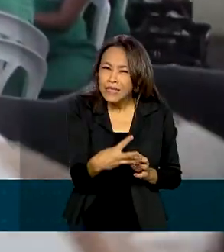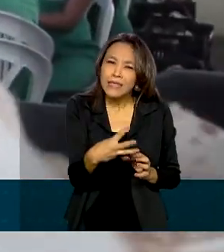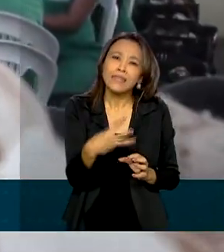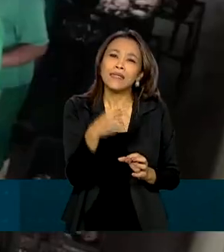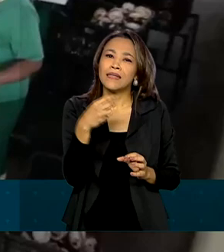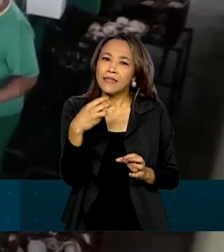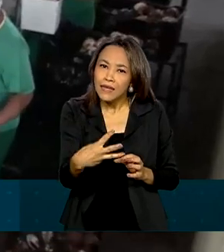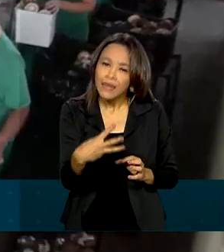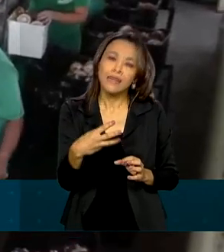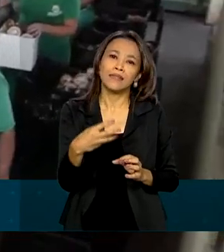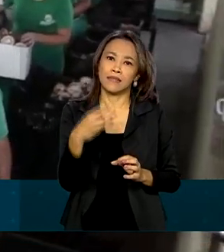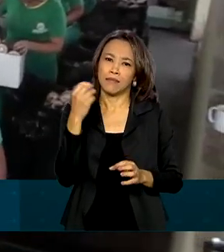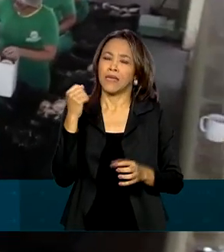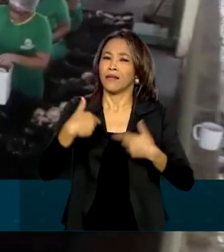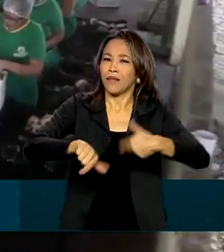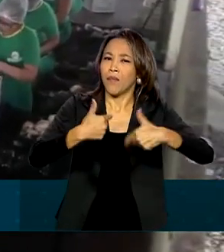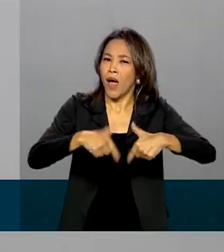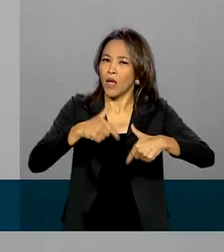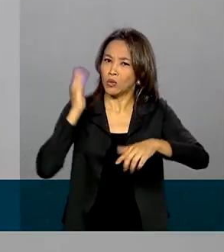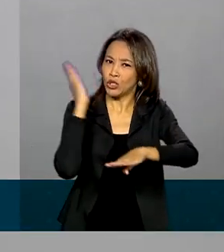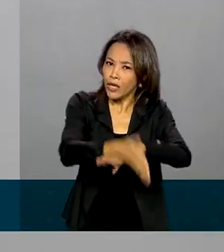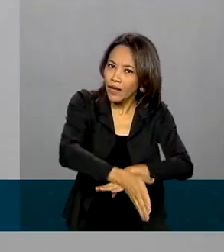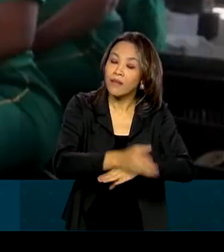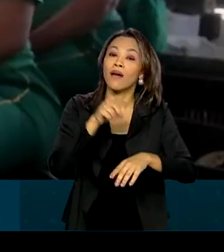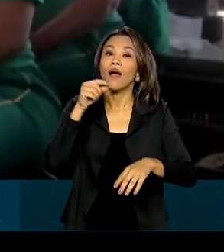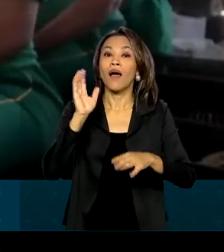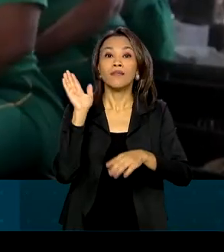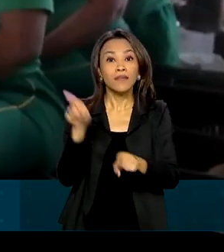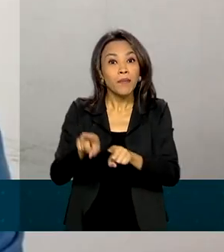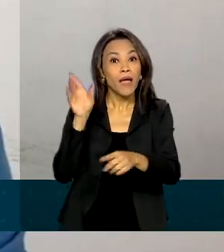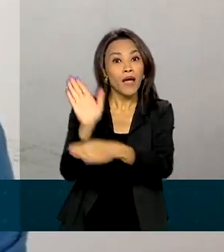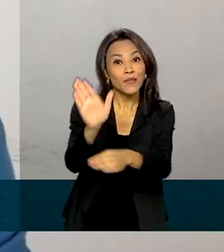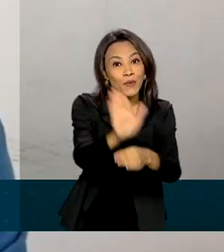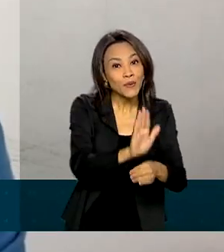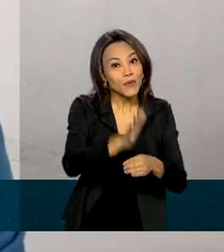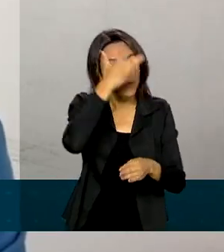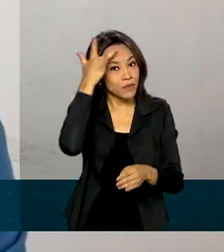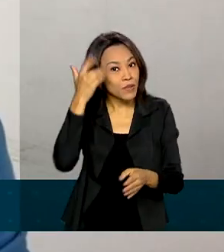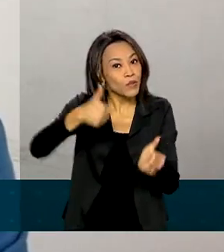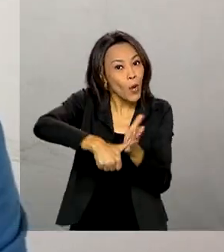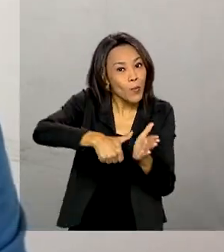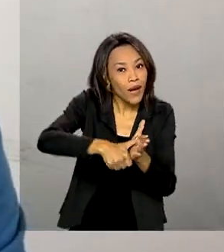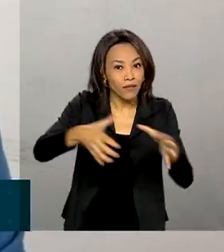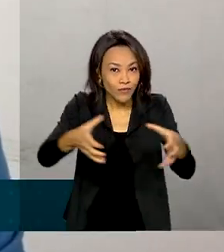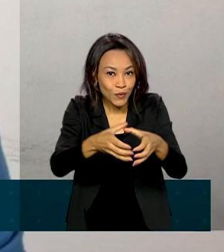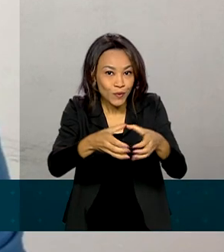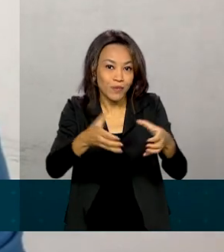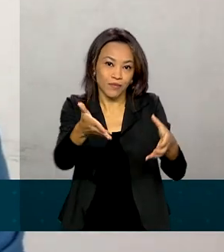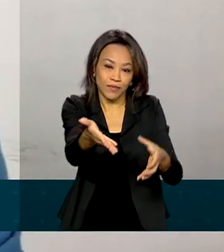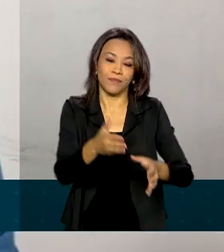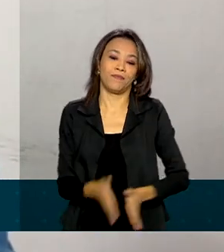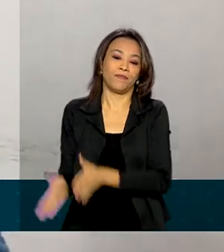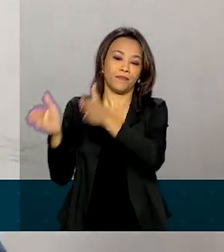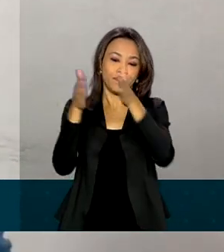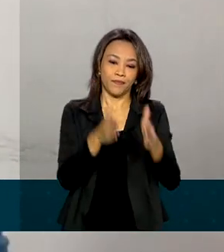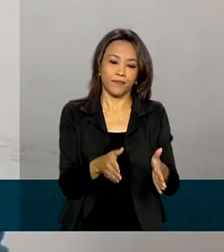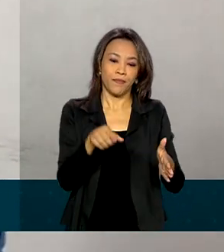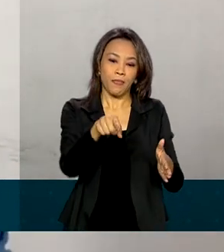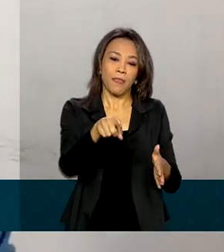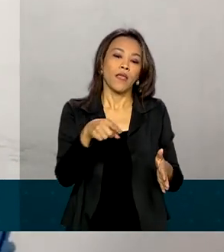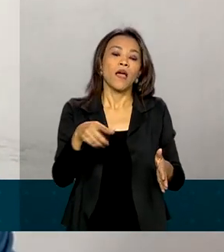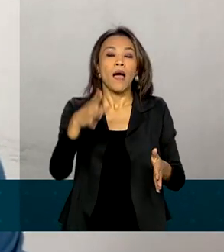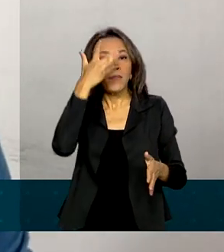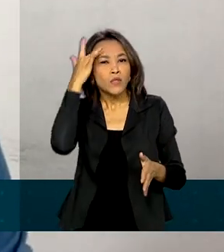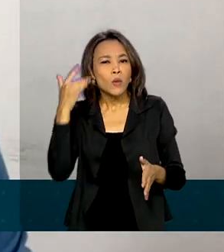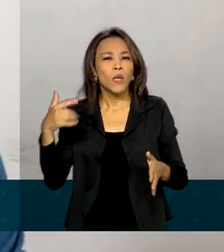diretos, contribui para o desenvolvimento dos cooperados. Uma das externalidades no primeiro momento que o programa e o